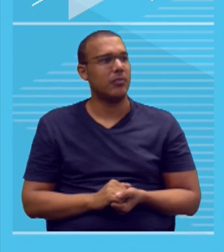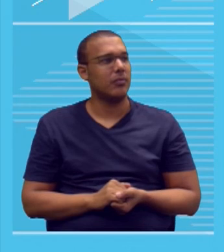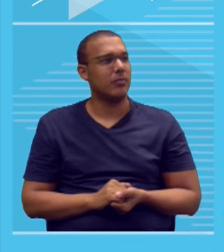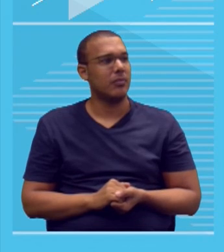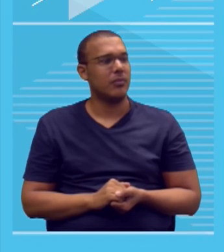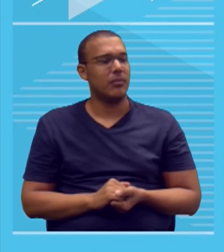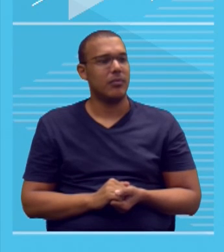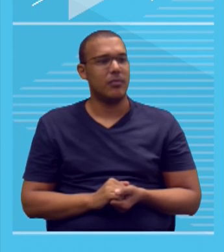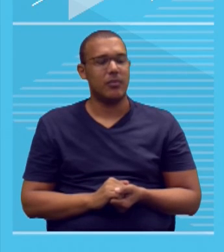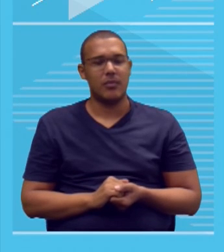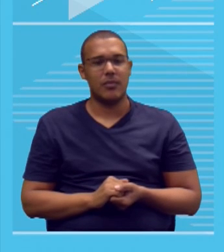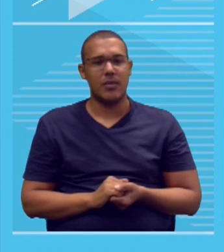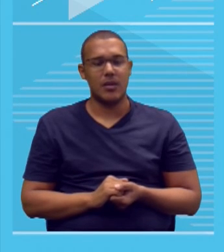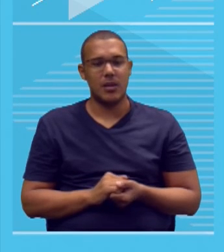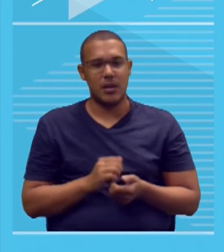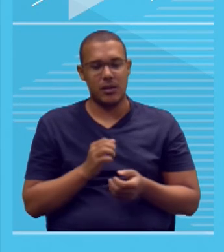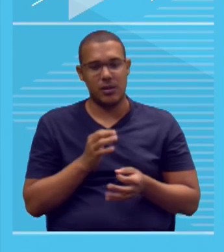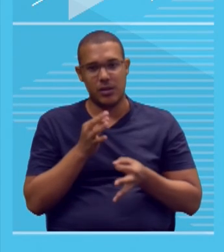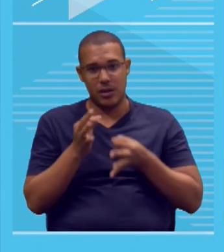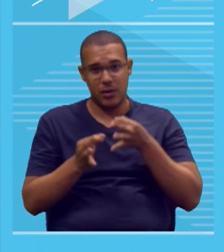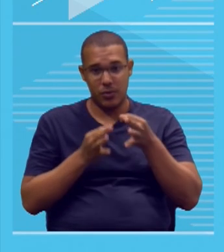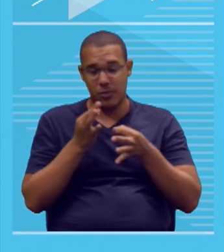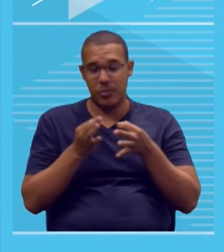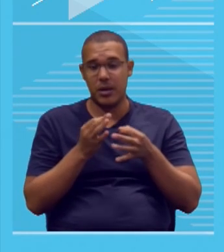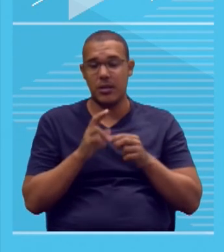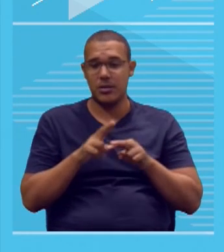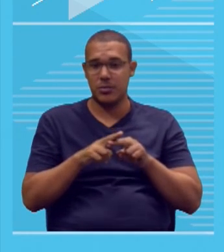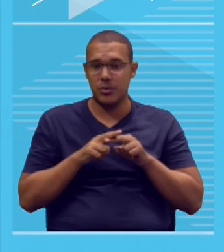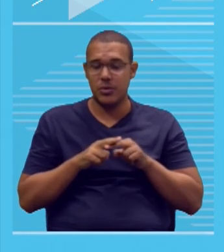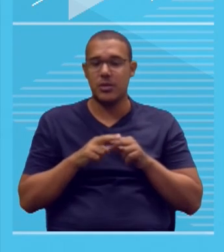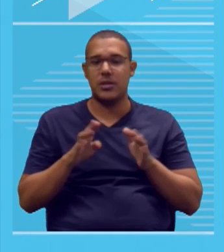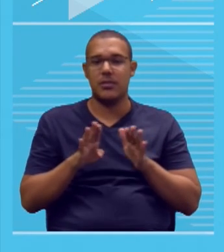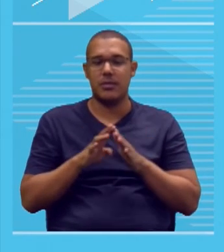aí. Argumento por causa e consequência,